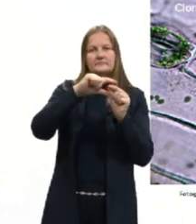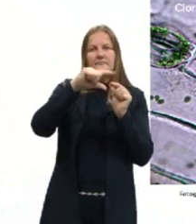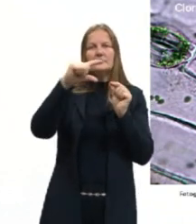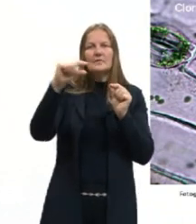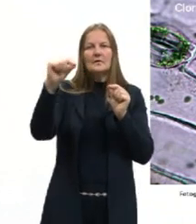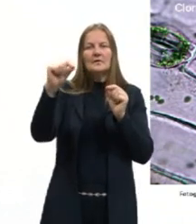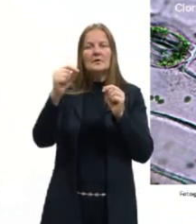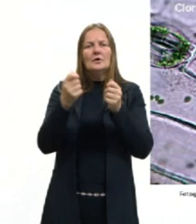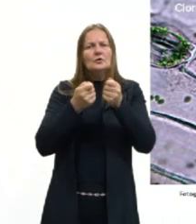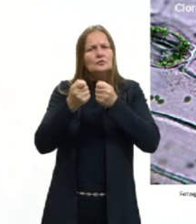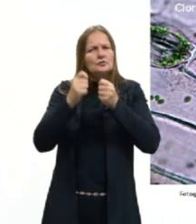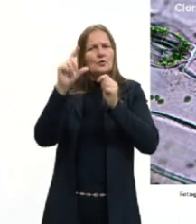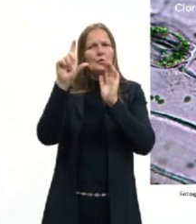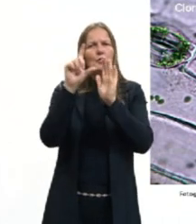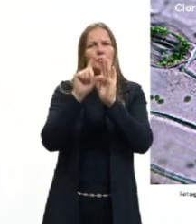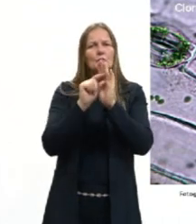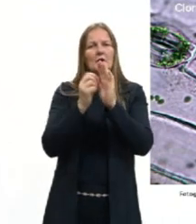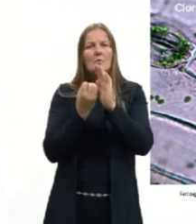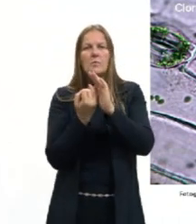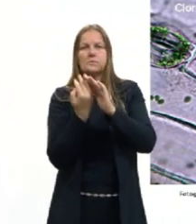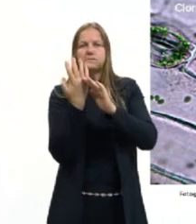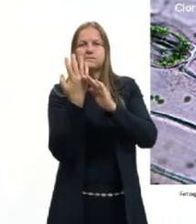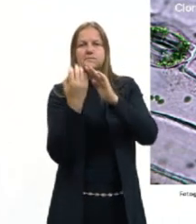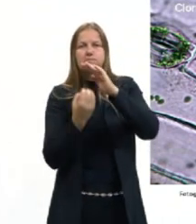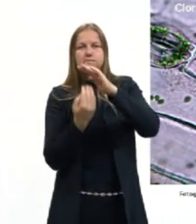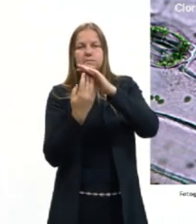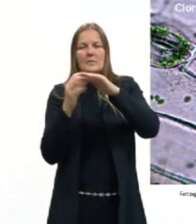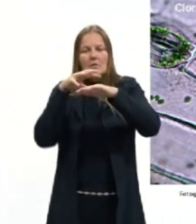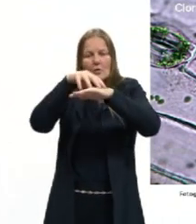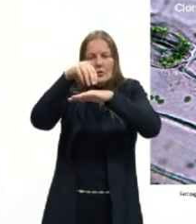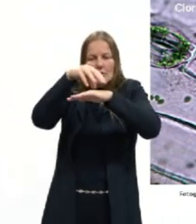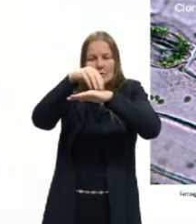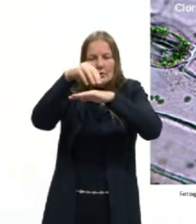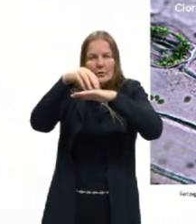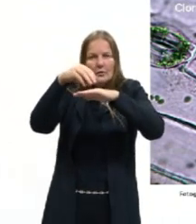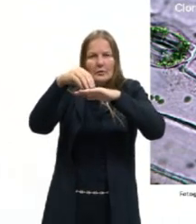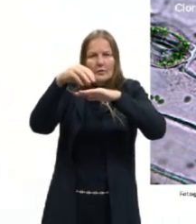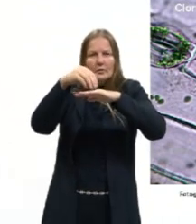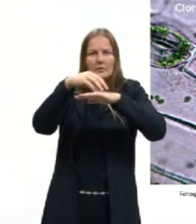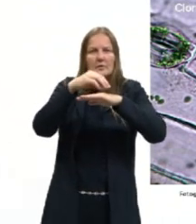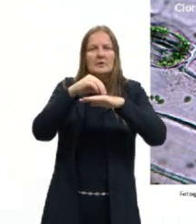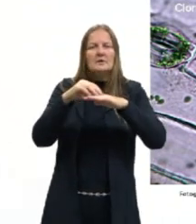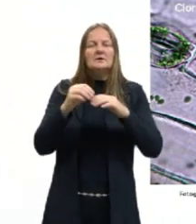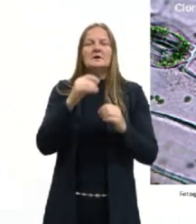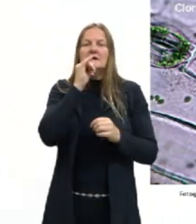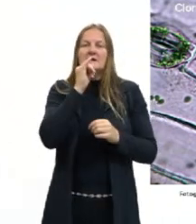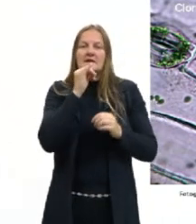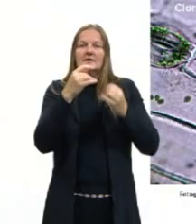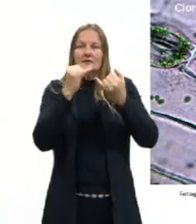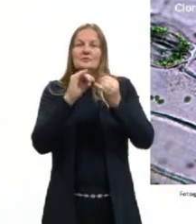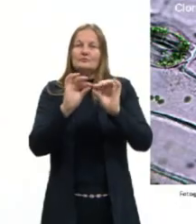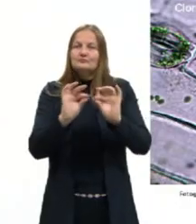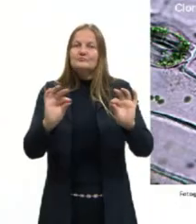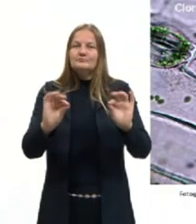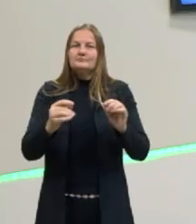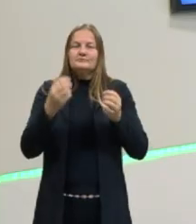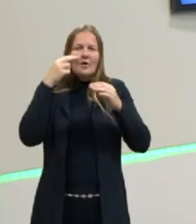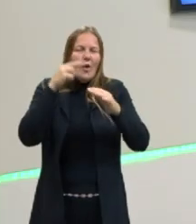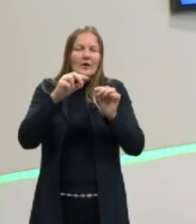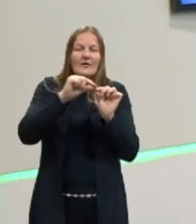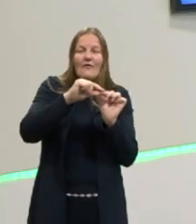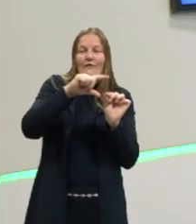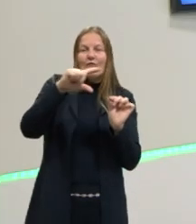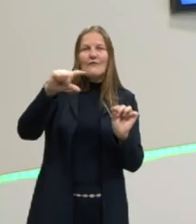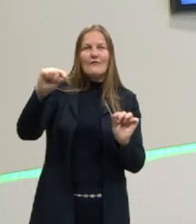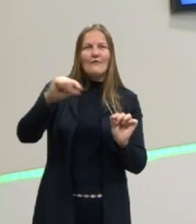reduzindo a transpiração. As cutículas, vou dar um exemplo simples para vocês. Às vezes, a gente olha a folha,